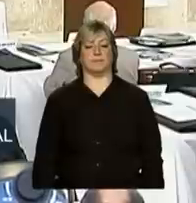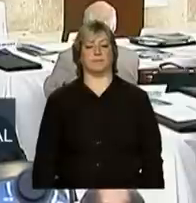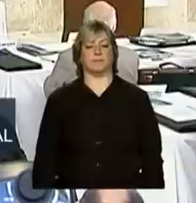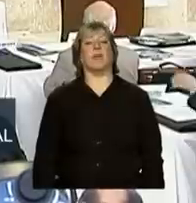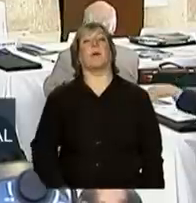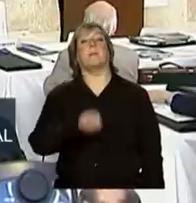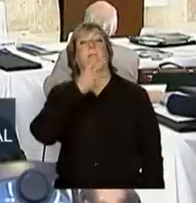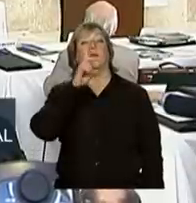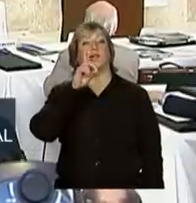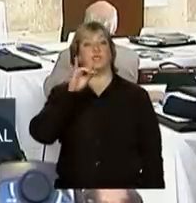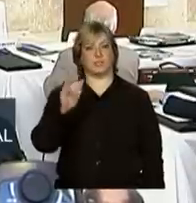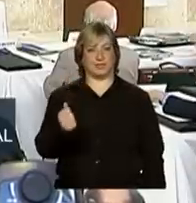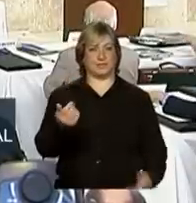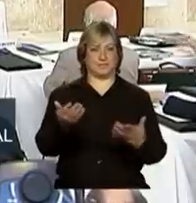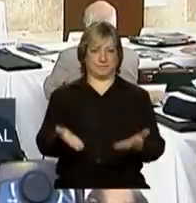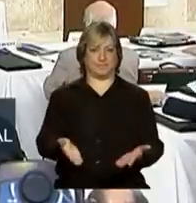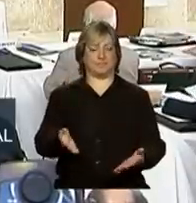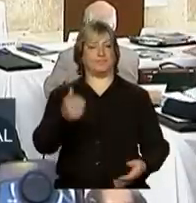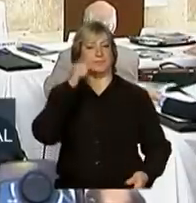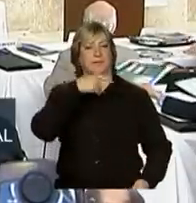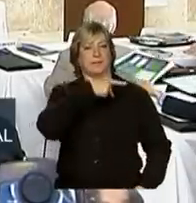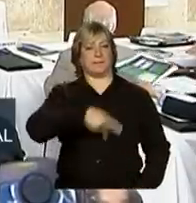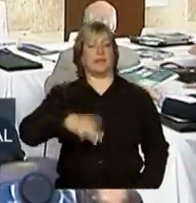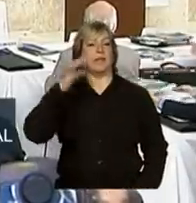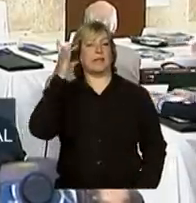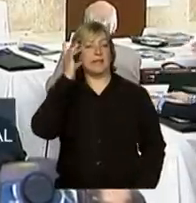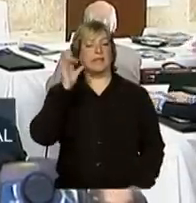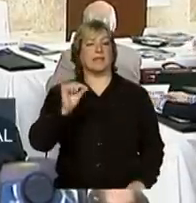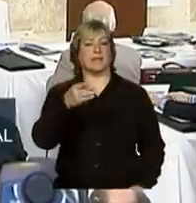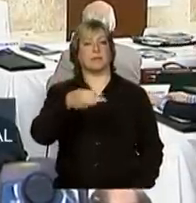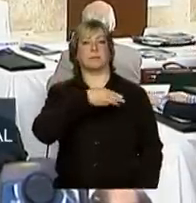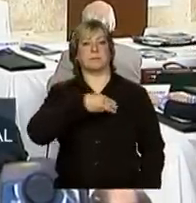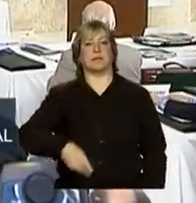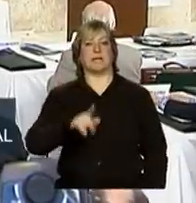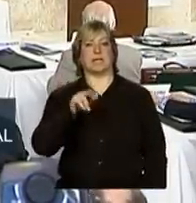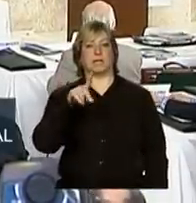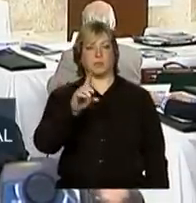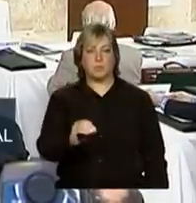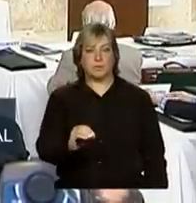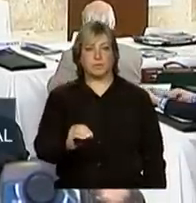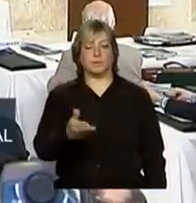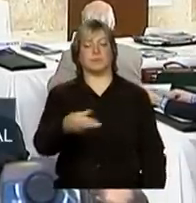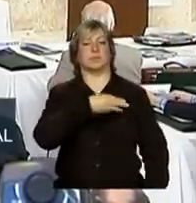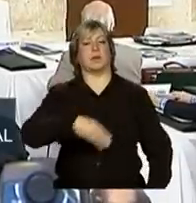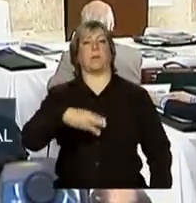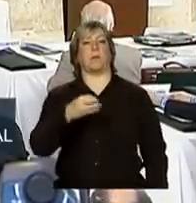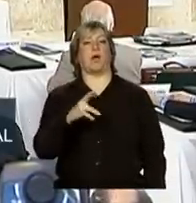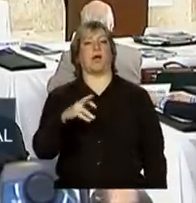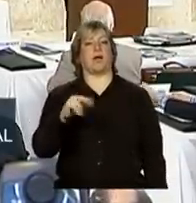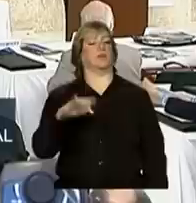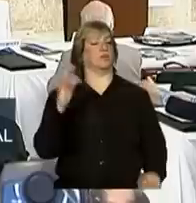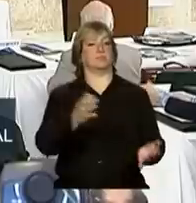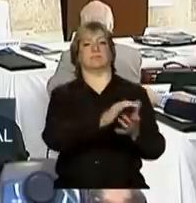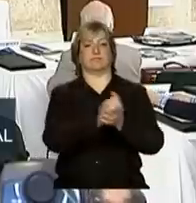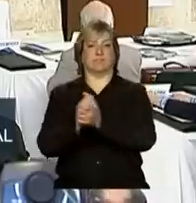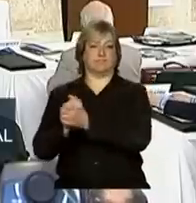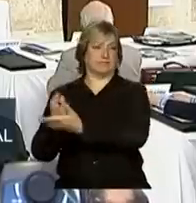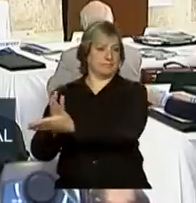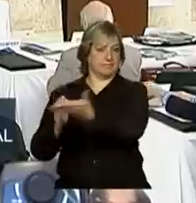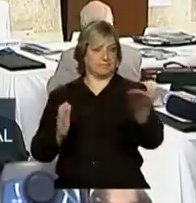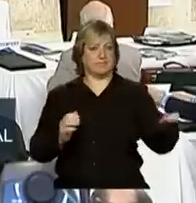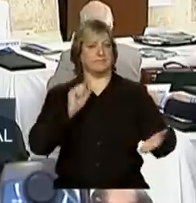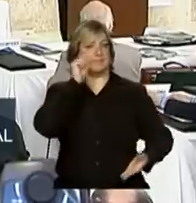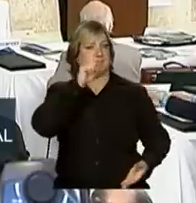Bom dia, bom dia, presidente Dilma, ministro Guido, ministro Moreira, os demais ministros, os